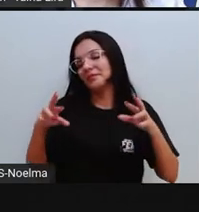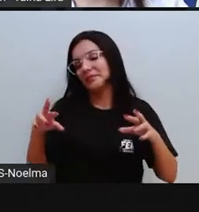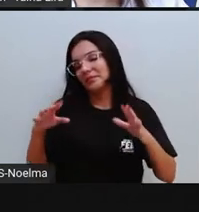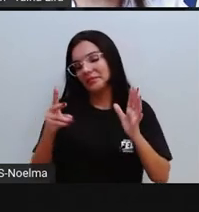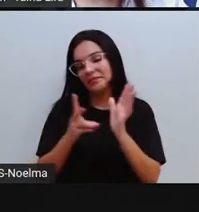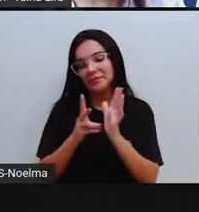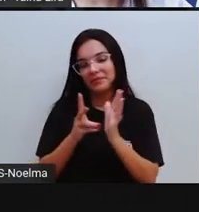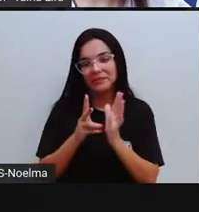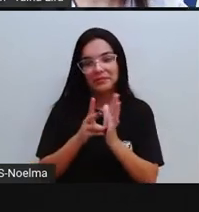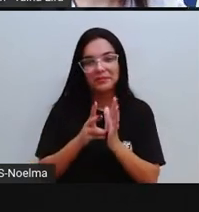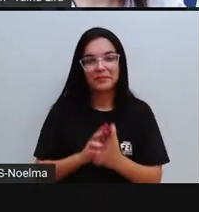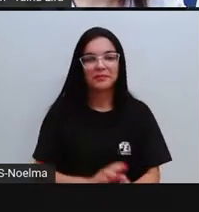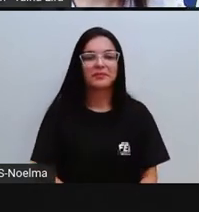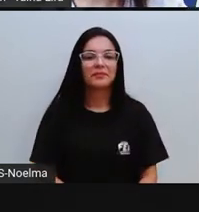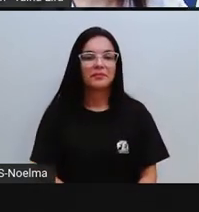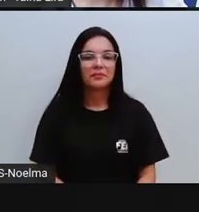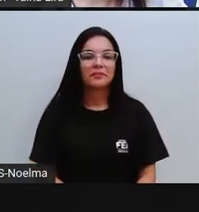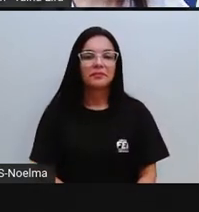indígena, tá bom?